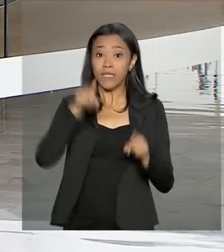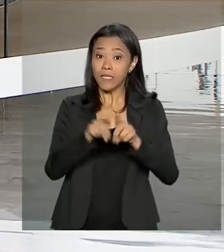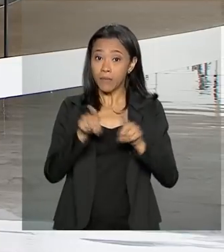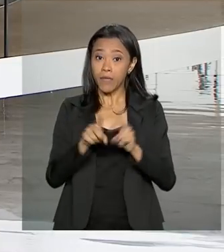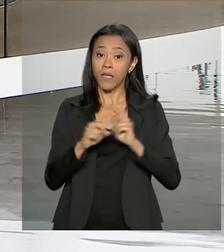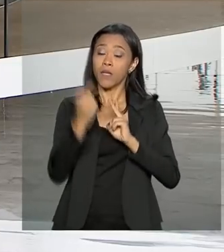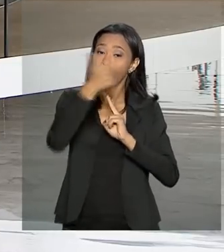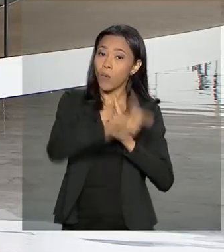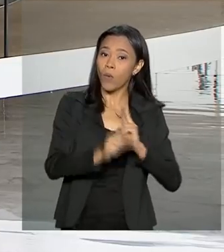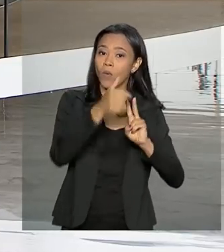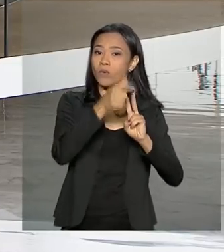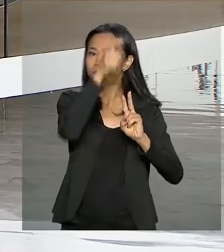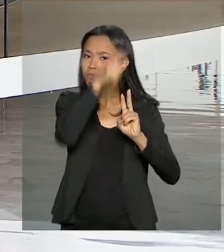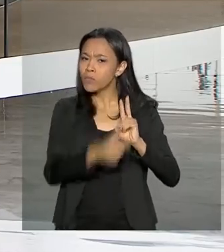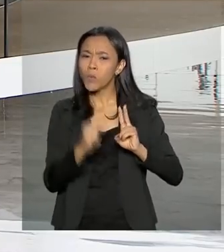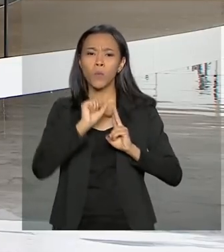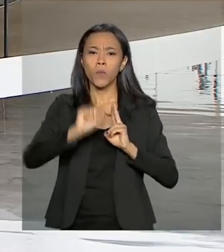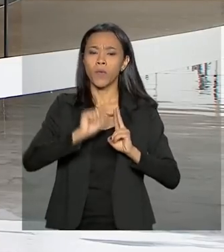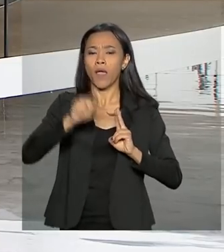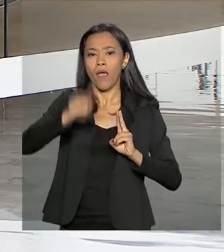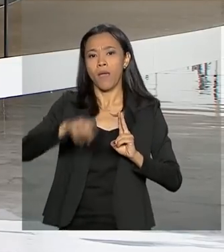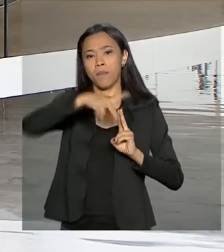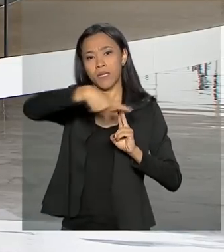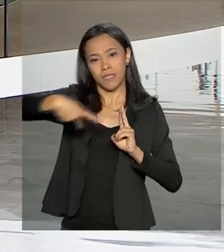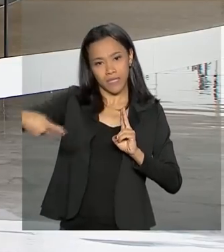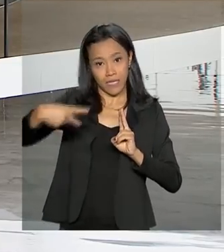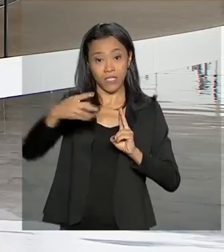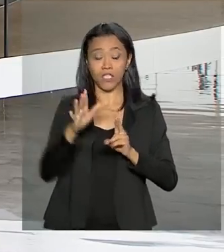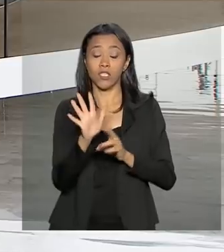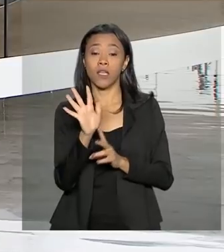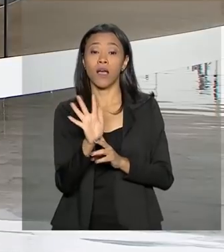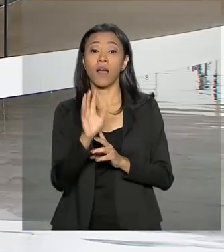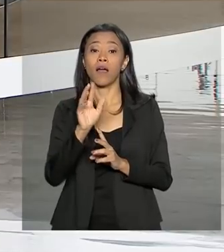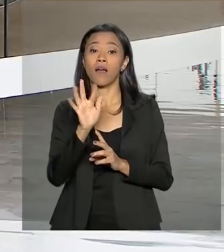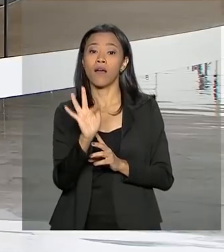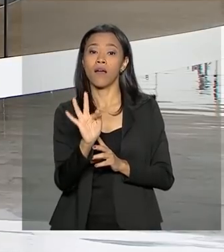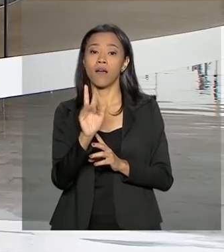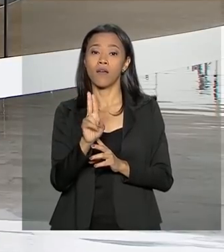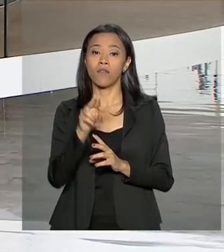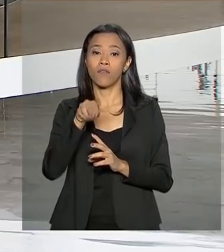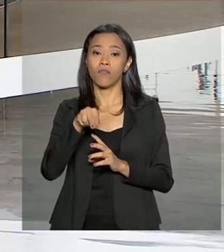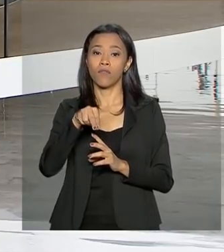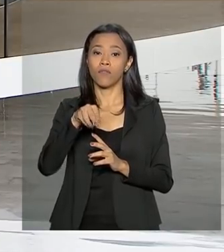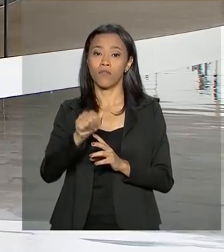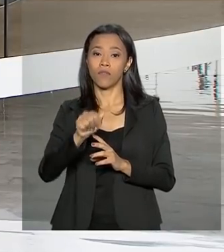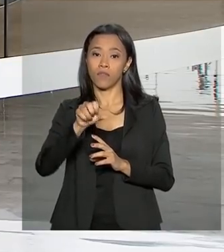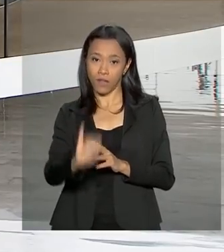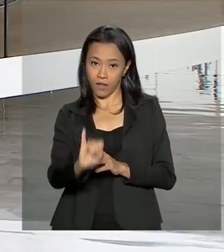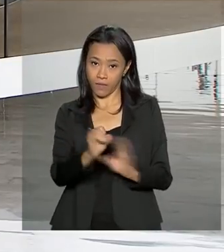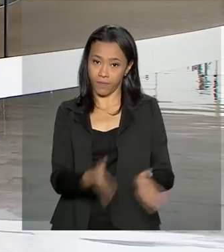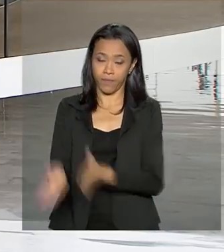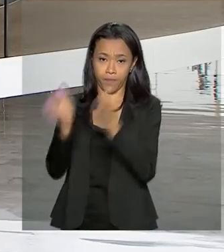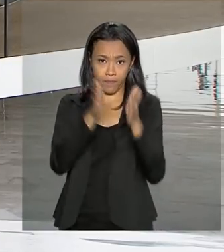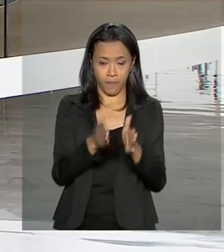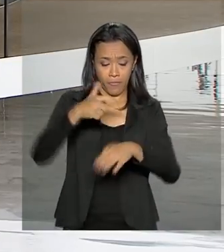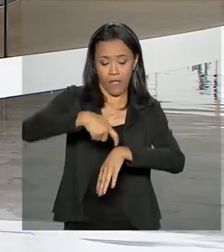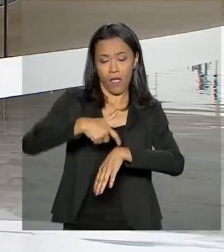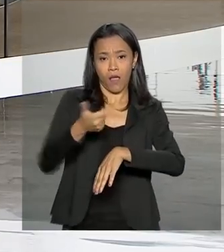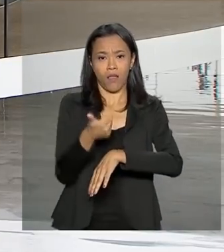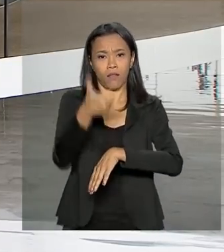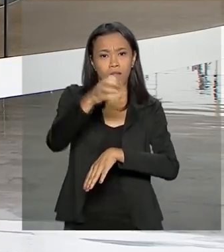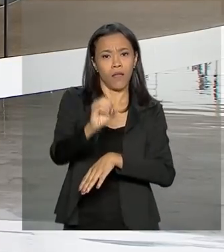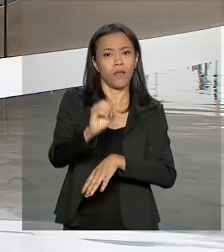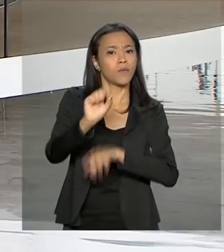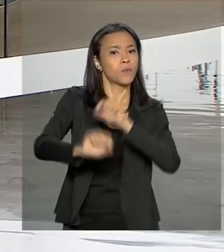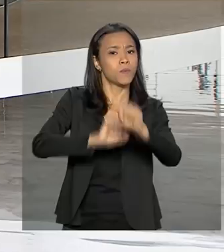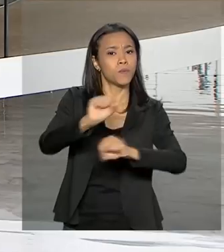Ribeiro de Freitas, presidente da Fundação Nacional do Índio, a FUNAI. Agora, às 10 horas, o presidente está reunido com o ministro